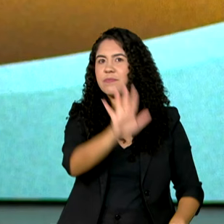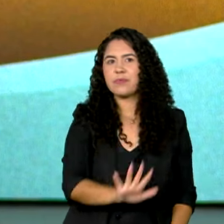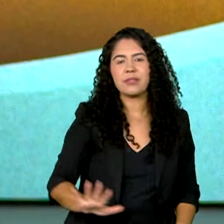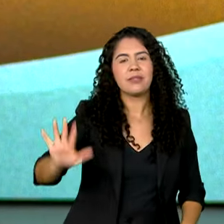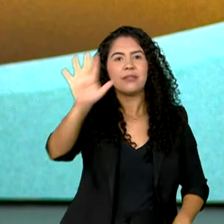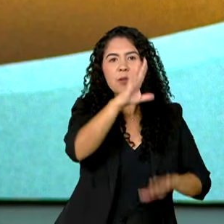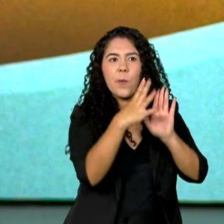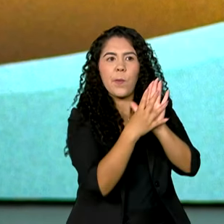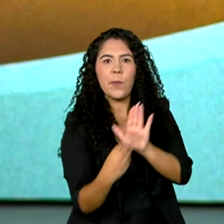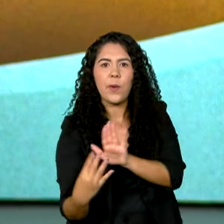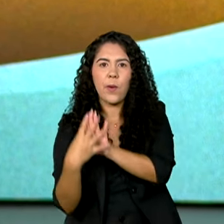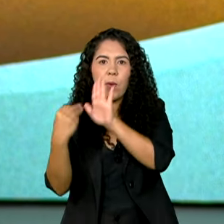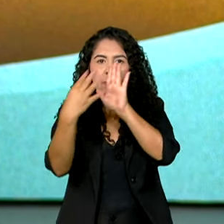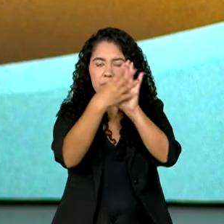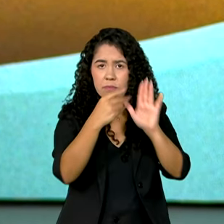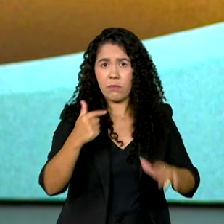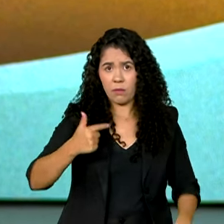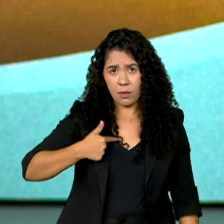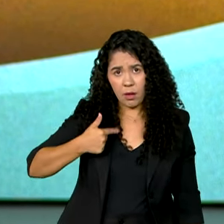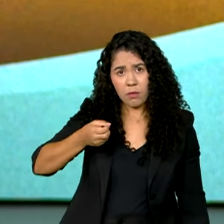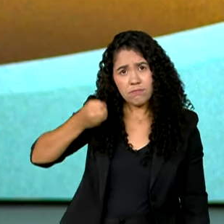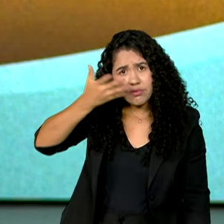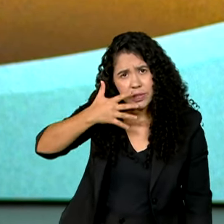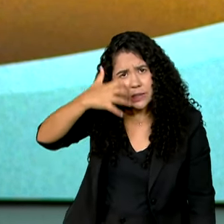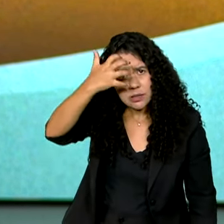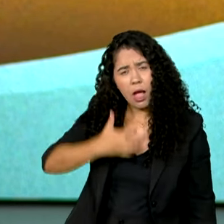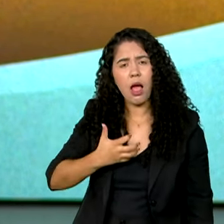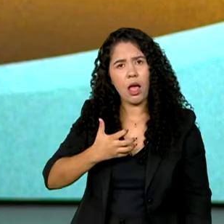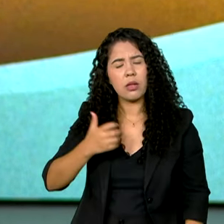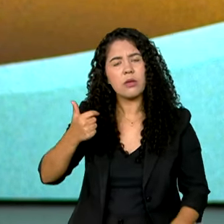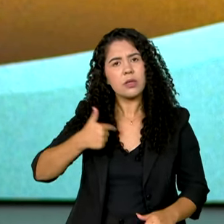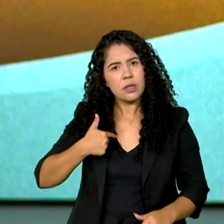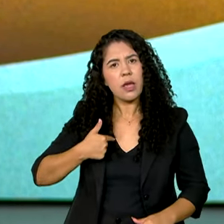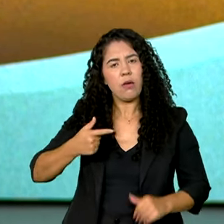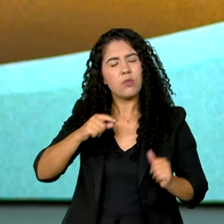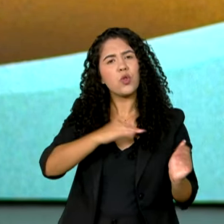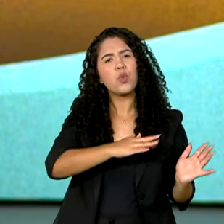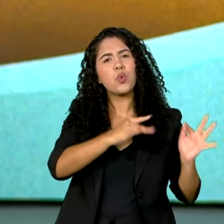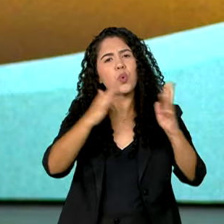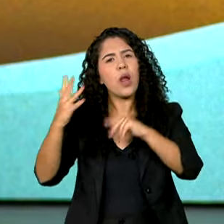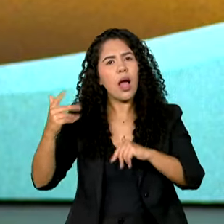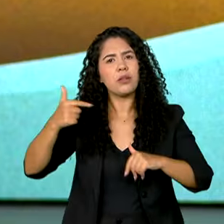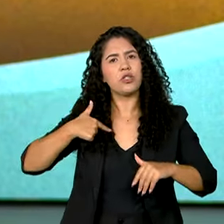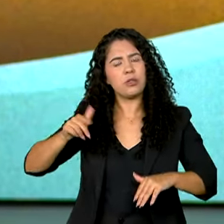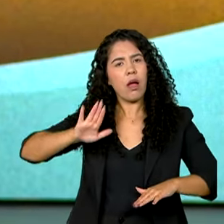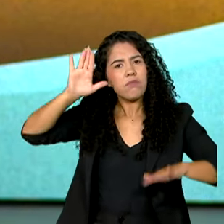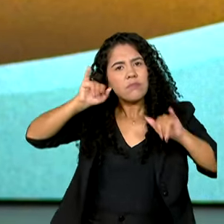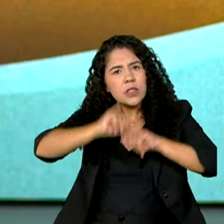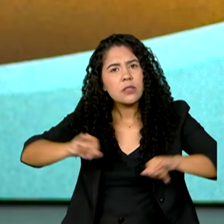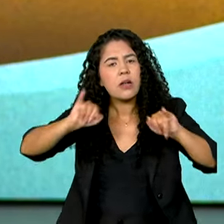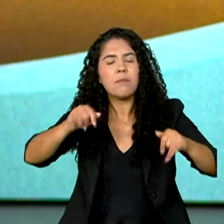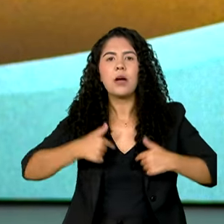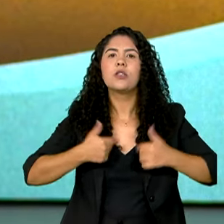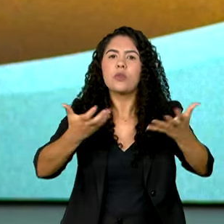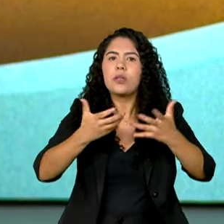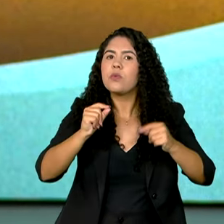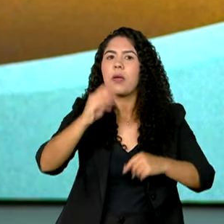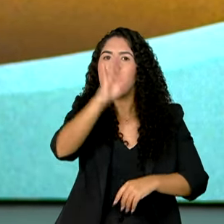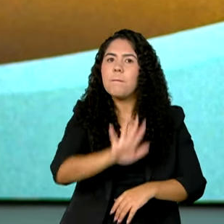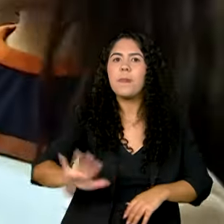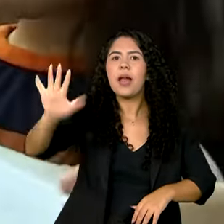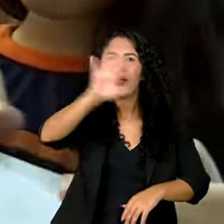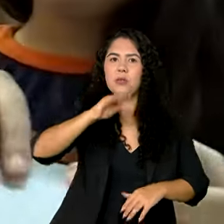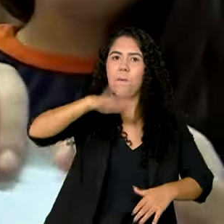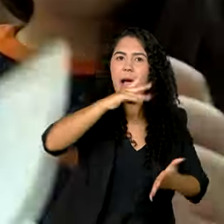Eu estava falando sério quando disse durante a campanha que queriam um Brasil com mais livros e menos